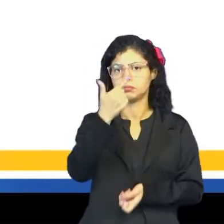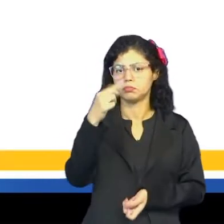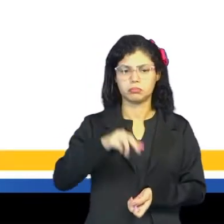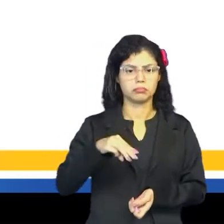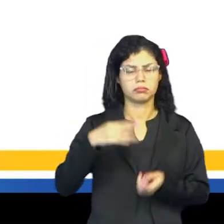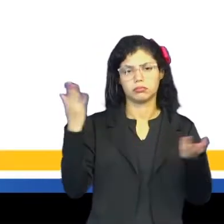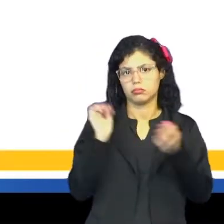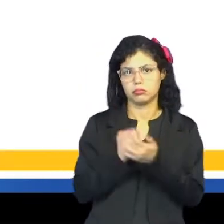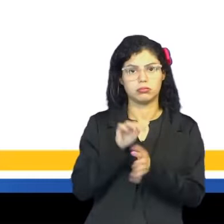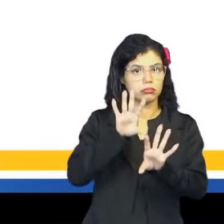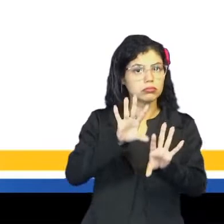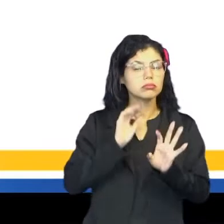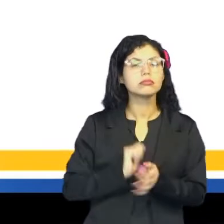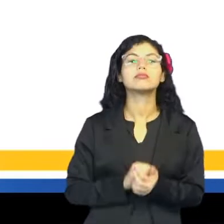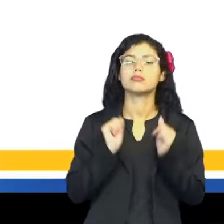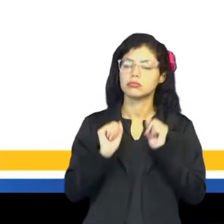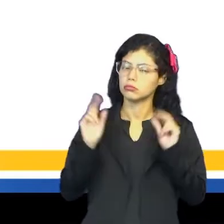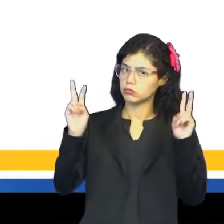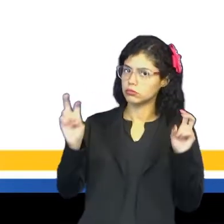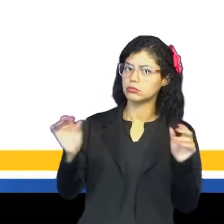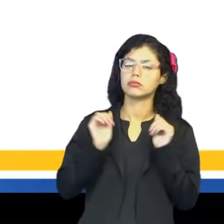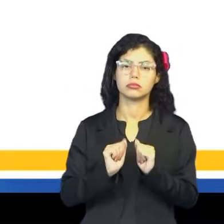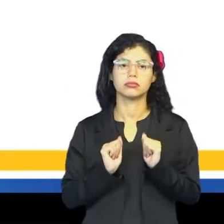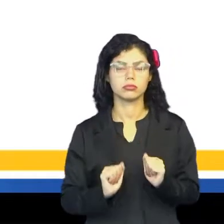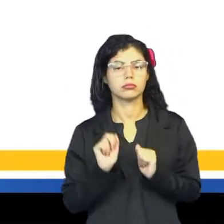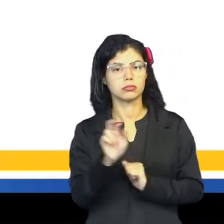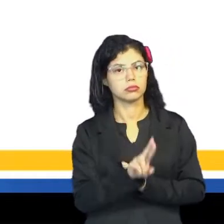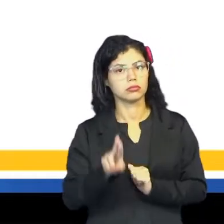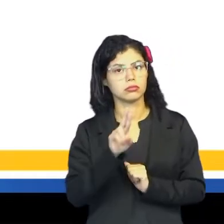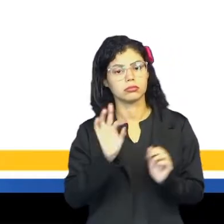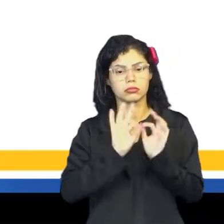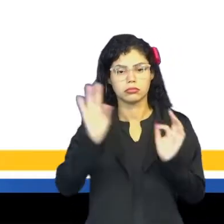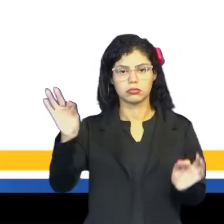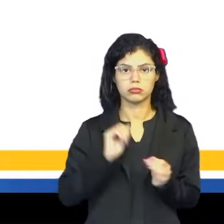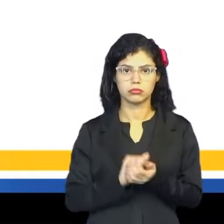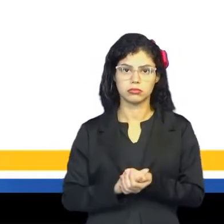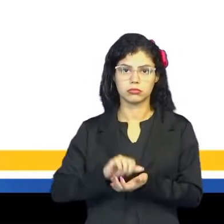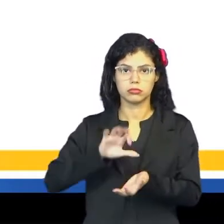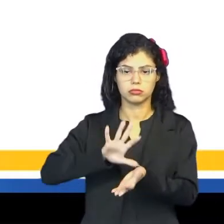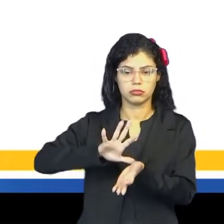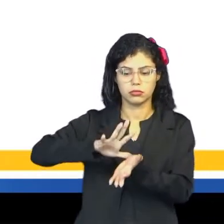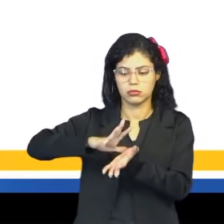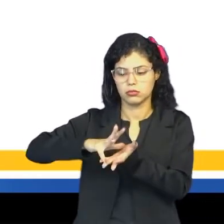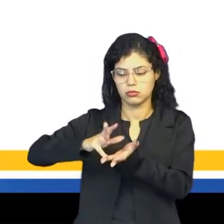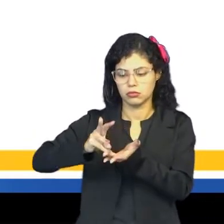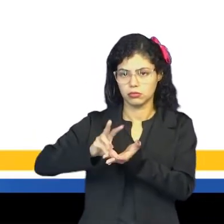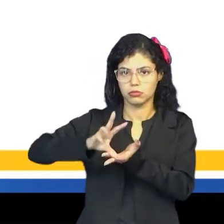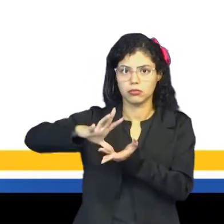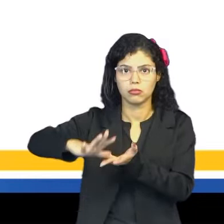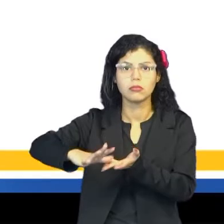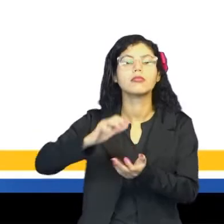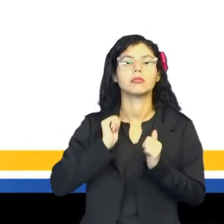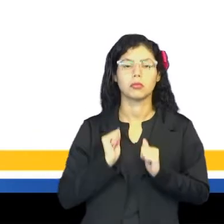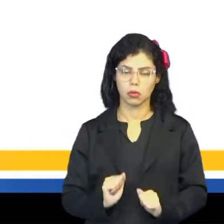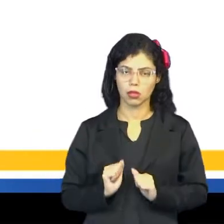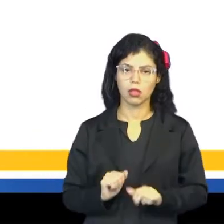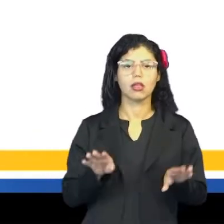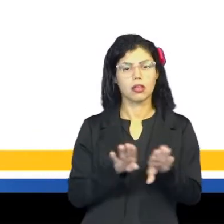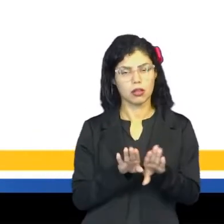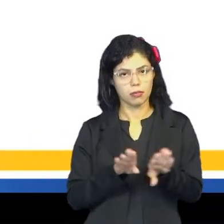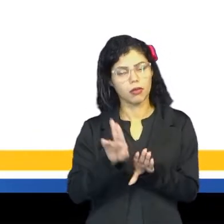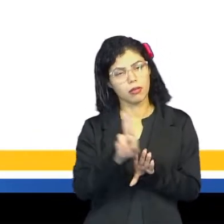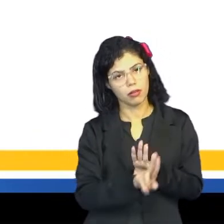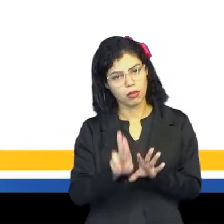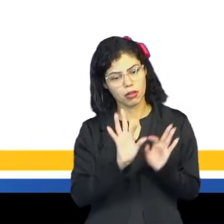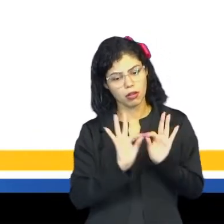também é um termo de medida, ou um palmo, o palmo da mão da gente. Tem